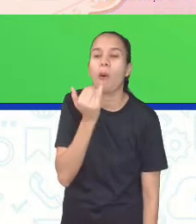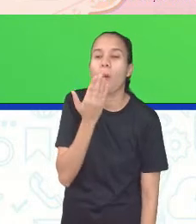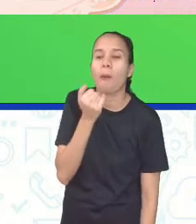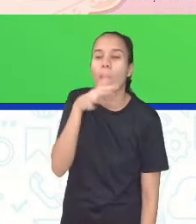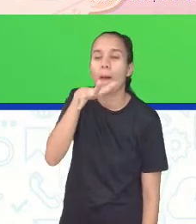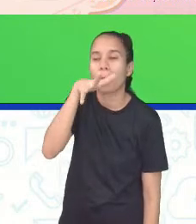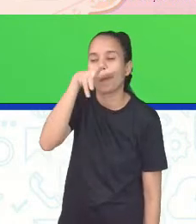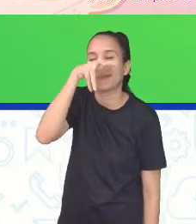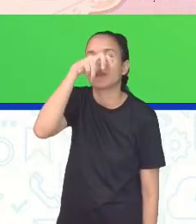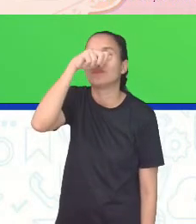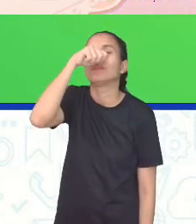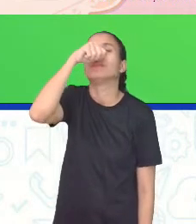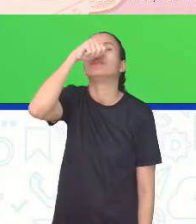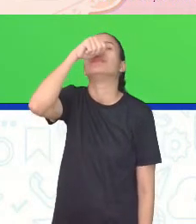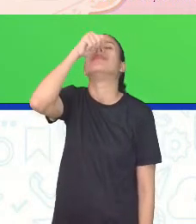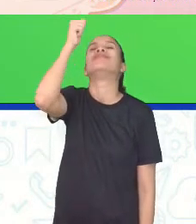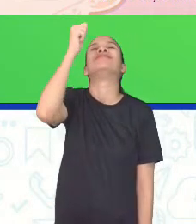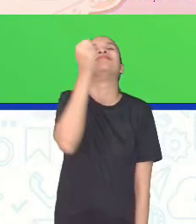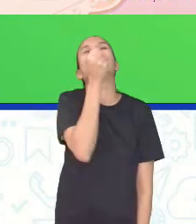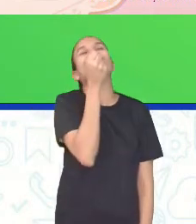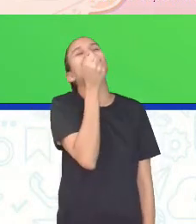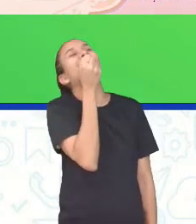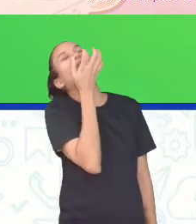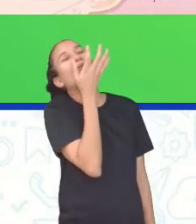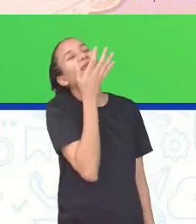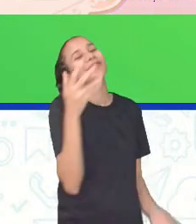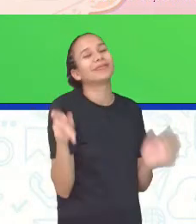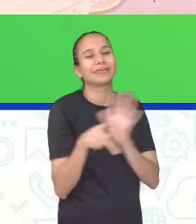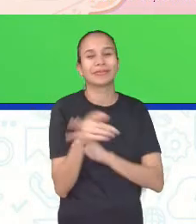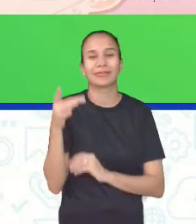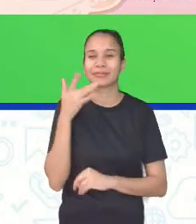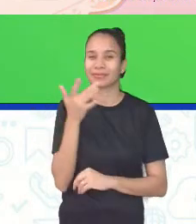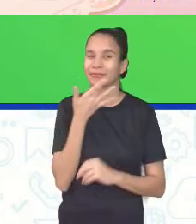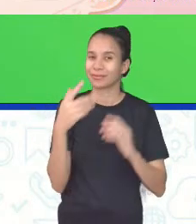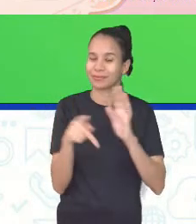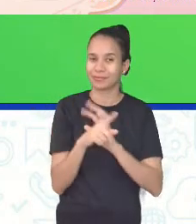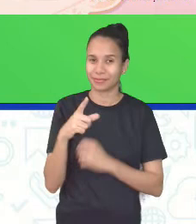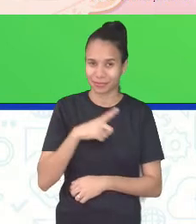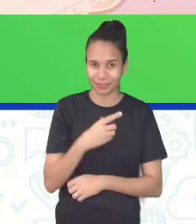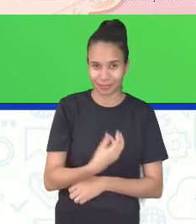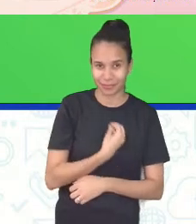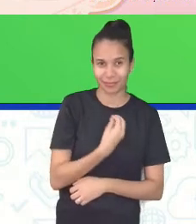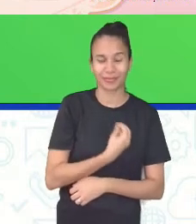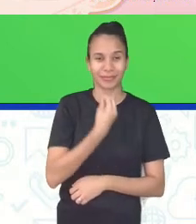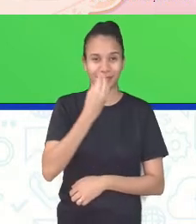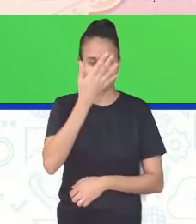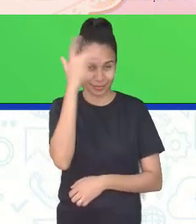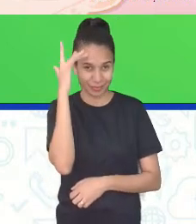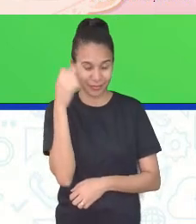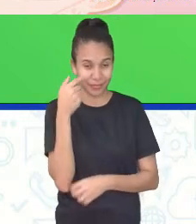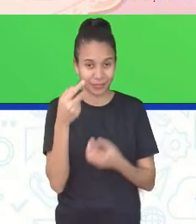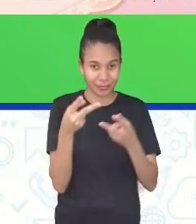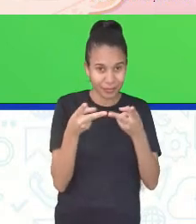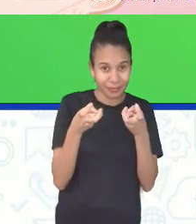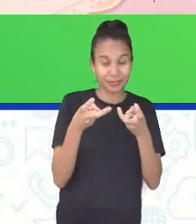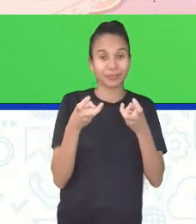a gente sentir aquele aroma, aquele gostinho, que é a questão do